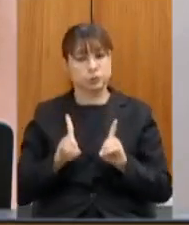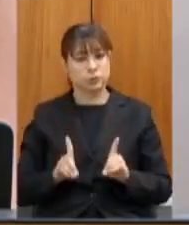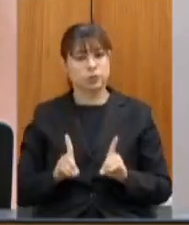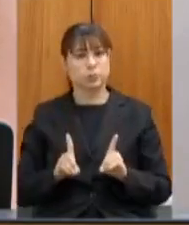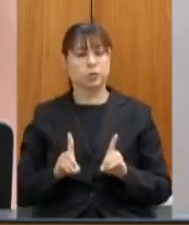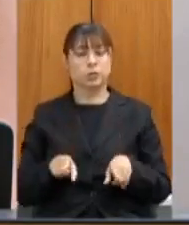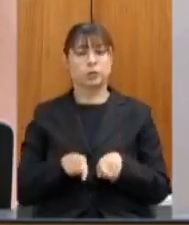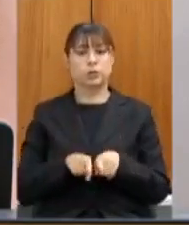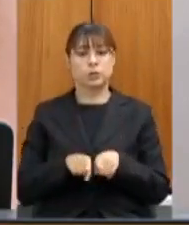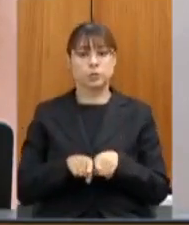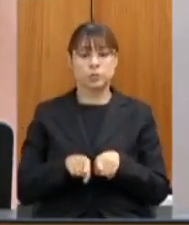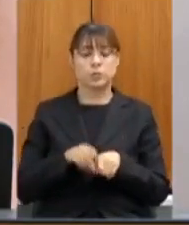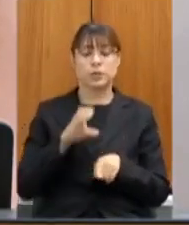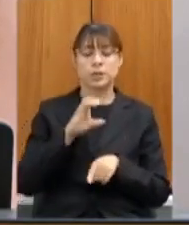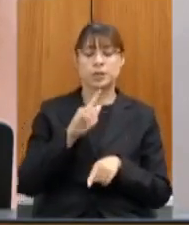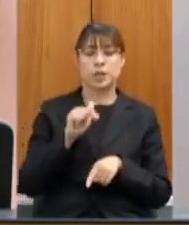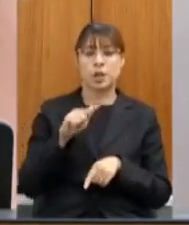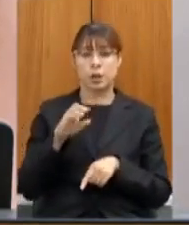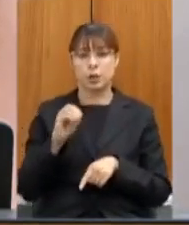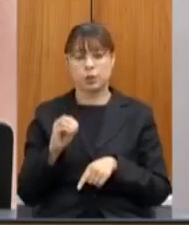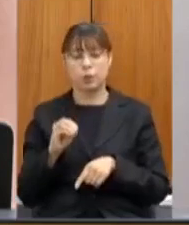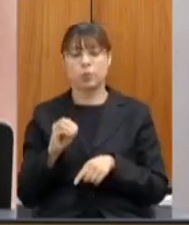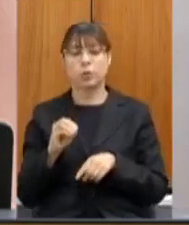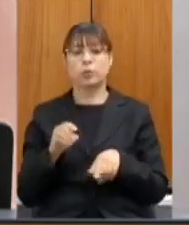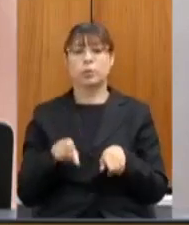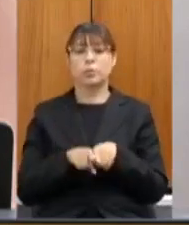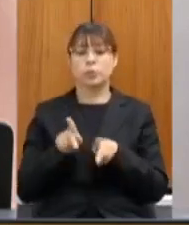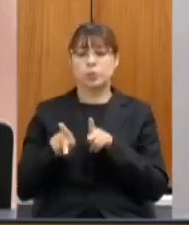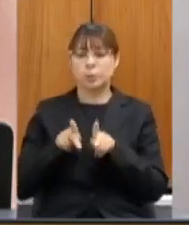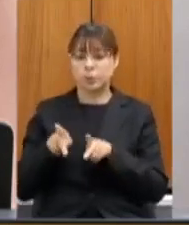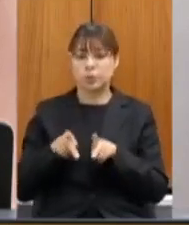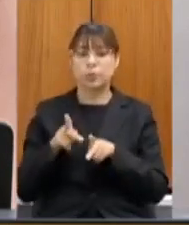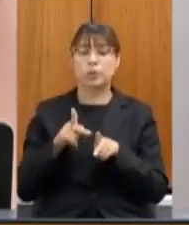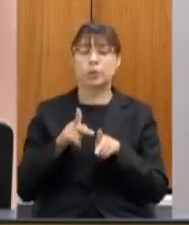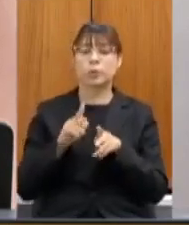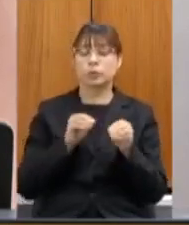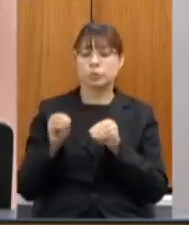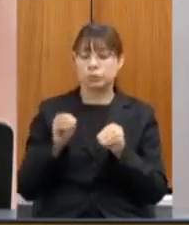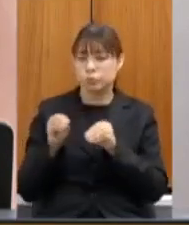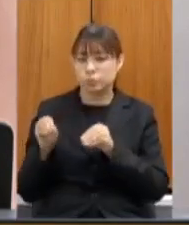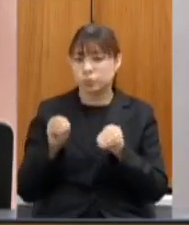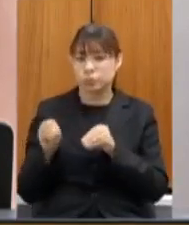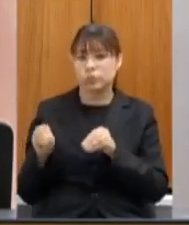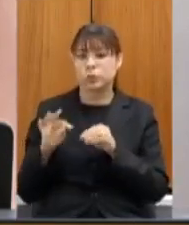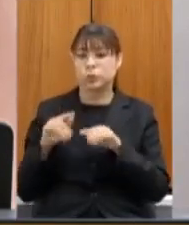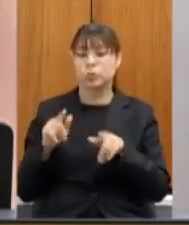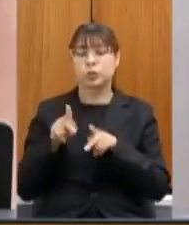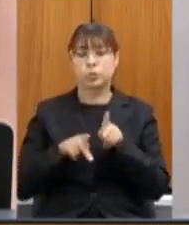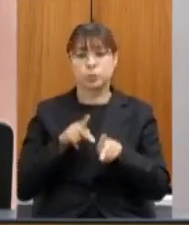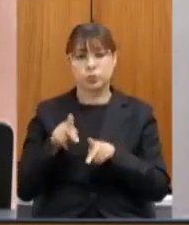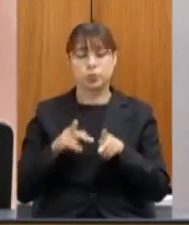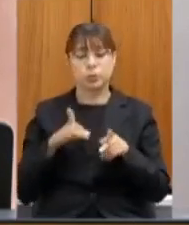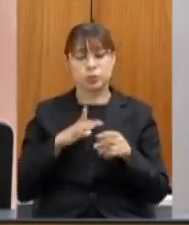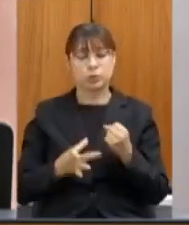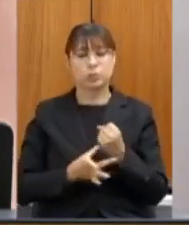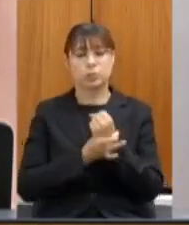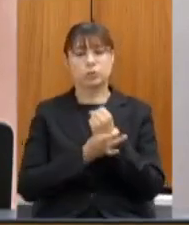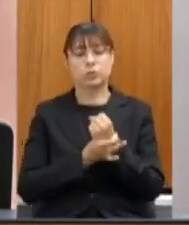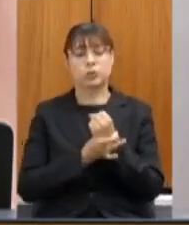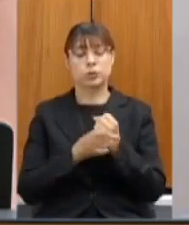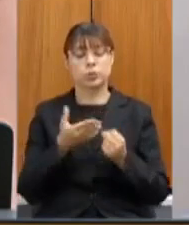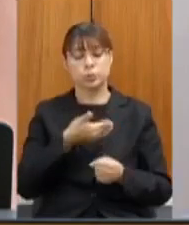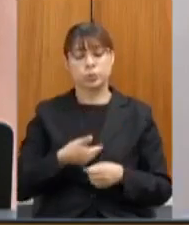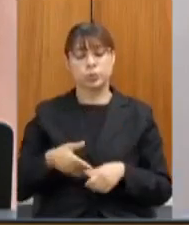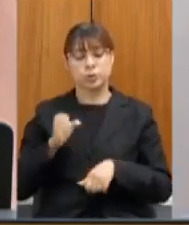dos ciganos e das populações itinerantes dos pobres sejam asseguradas pelo governo do Estado de Minas